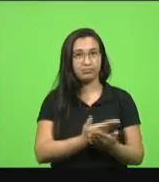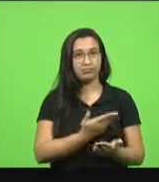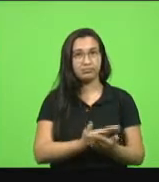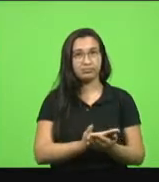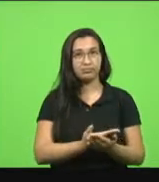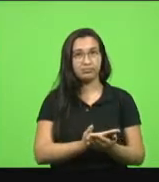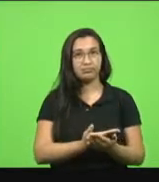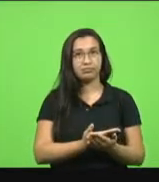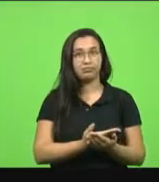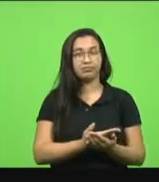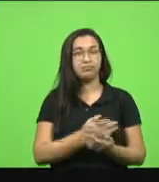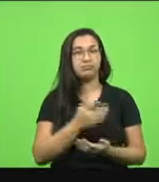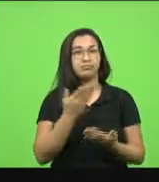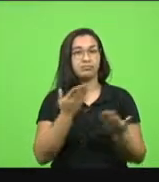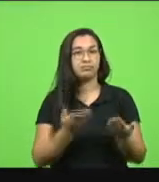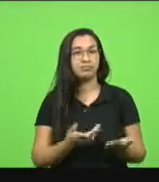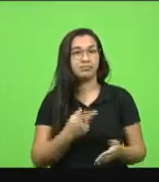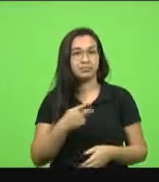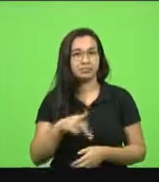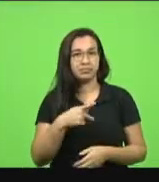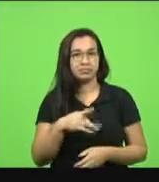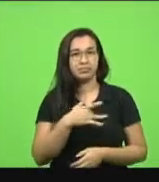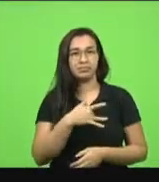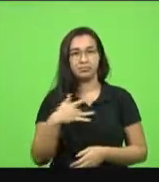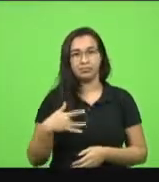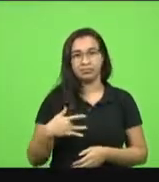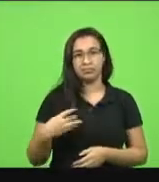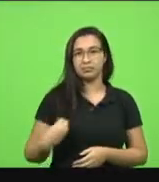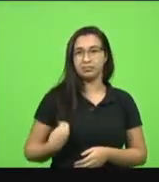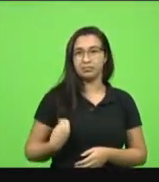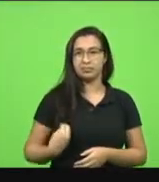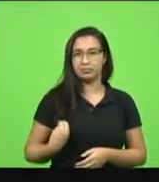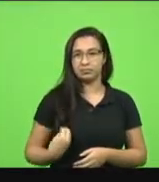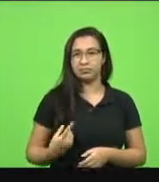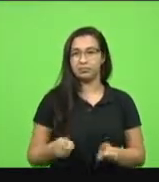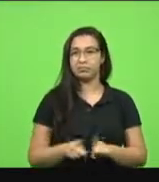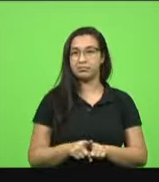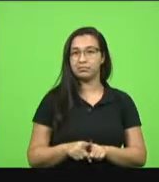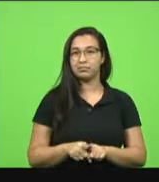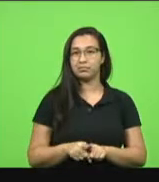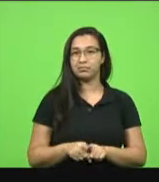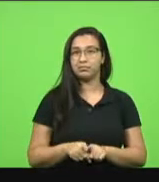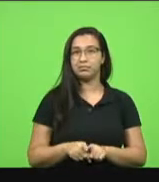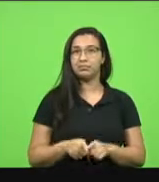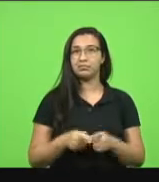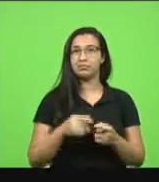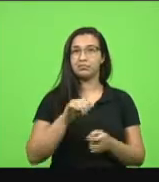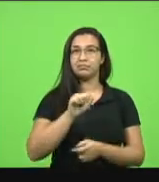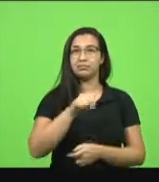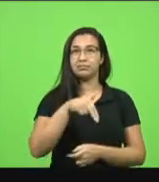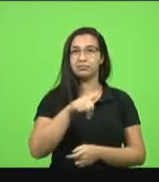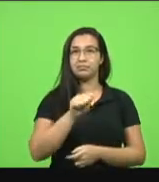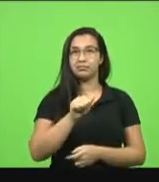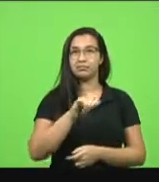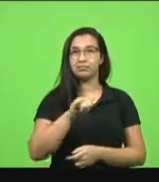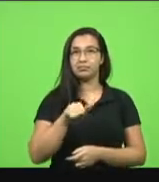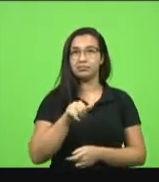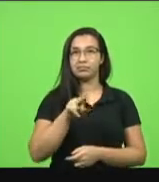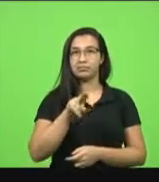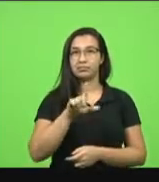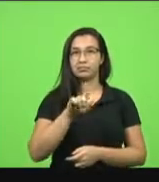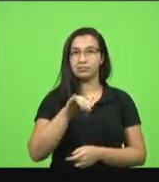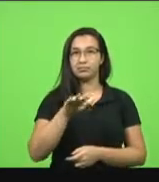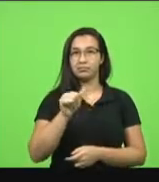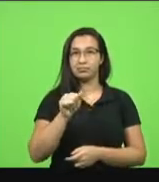do professor com saúde e com vida. A presença da Ana Júlia, que representa aqui a Central Única